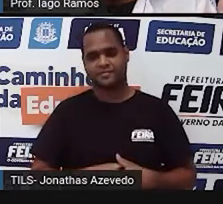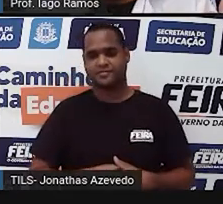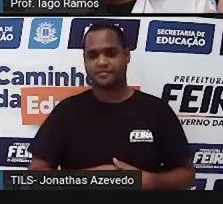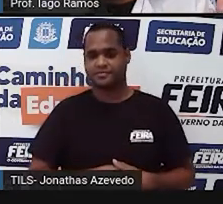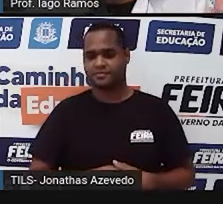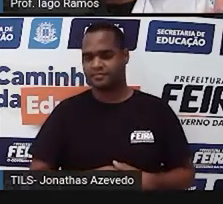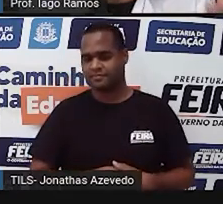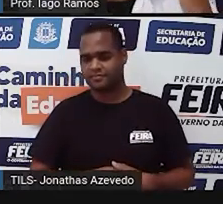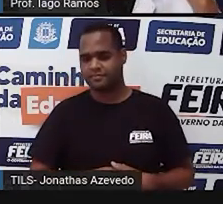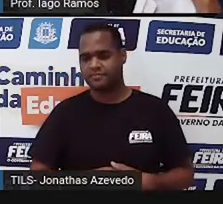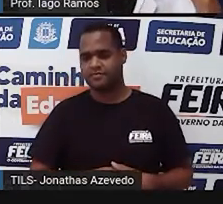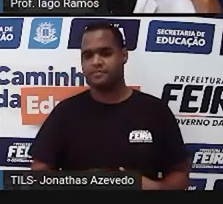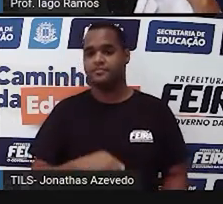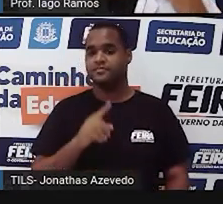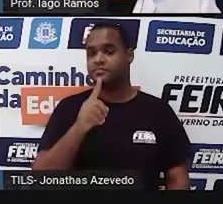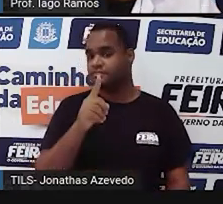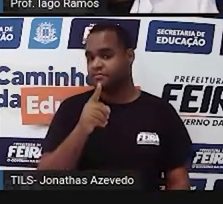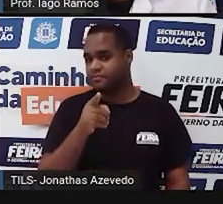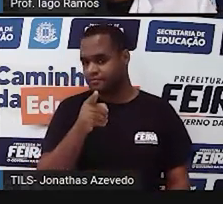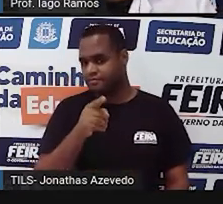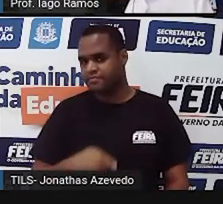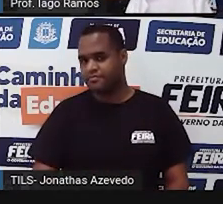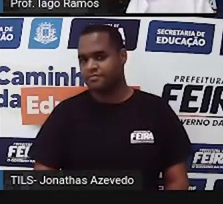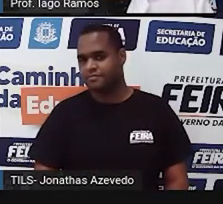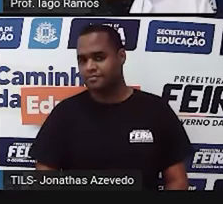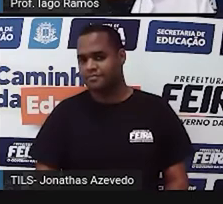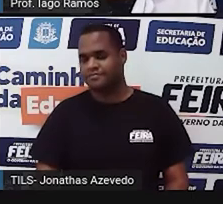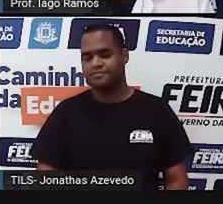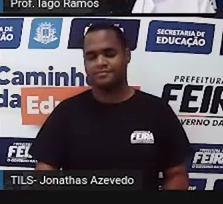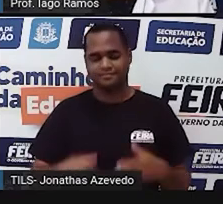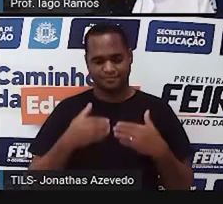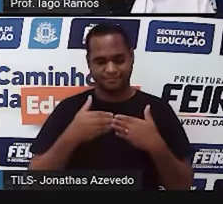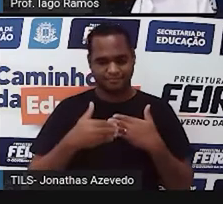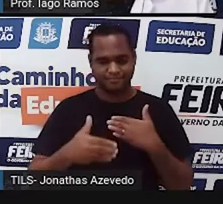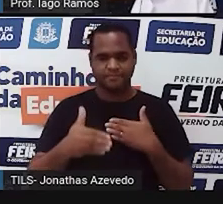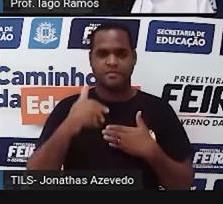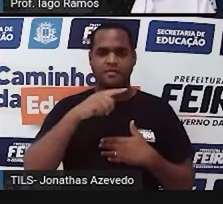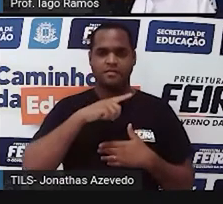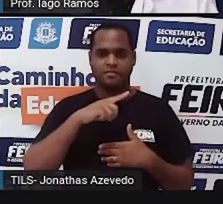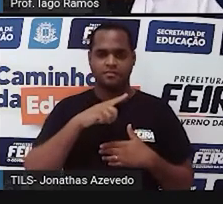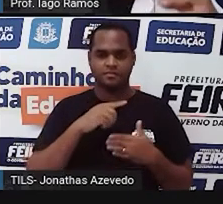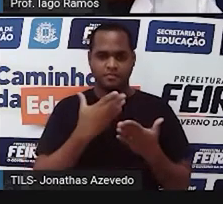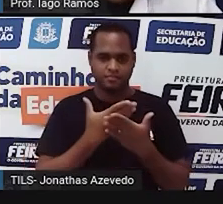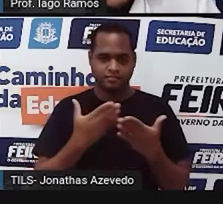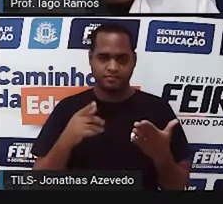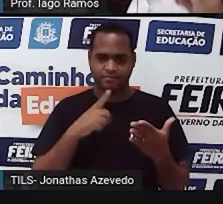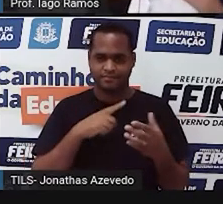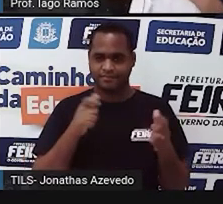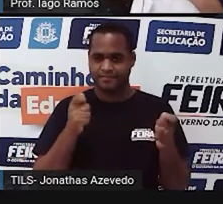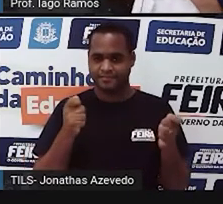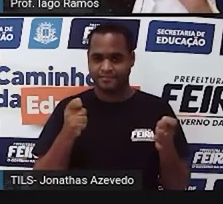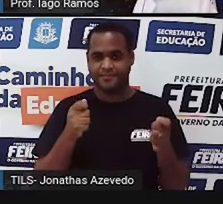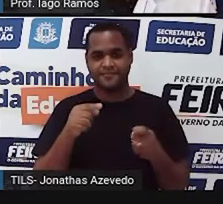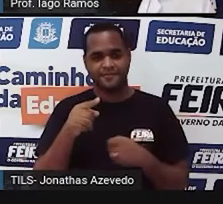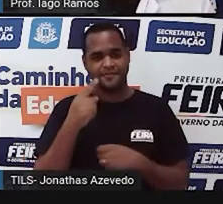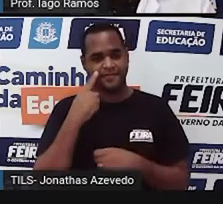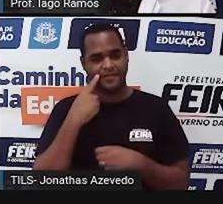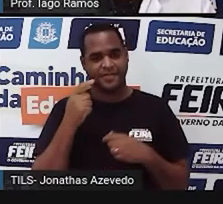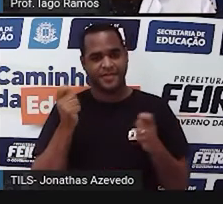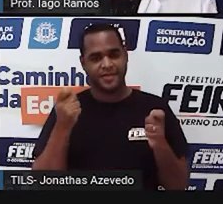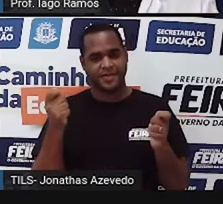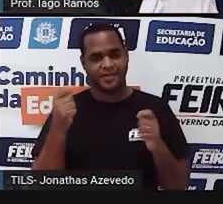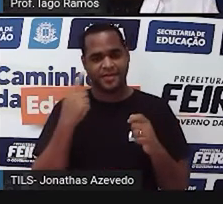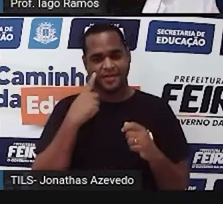E você? Bom, vamos seguindo, porque, né? Essa balança analítica, a gente vai